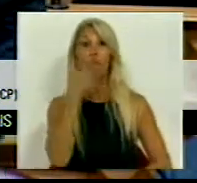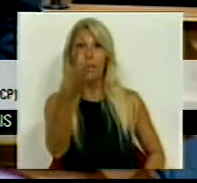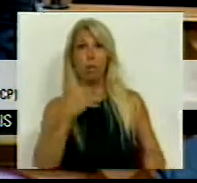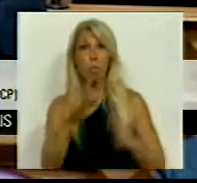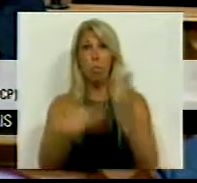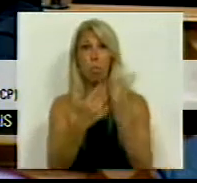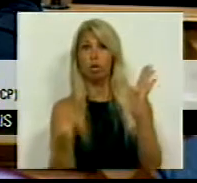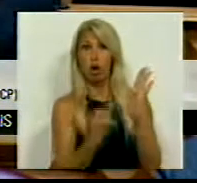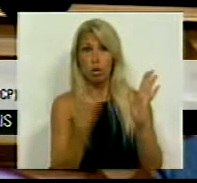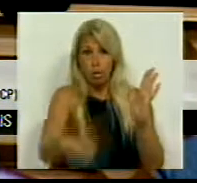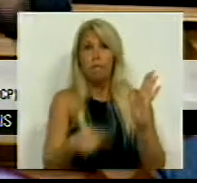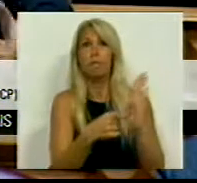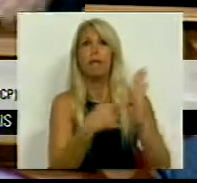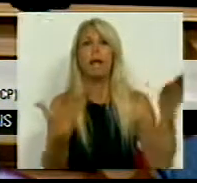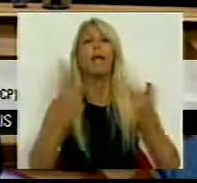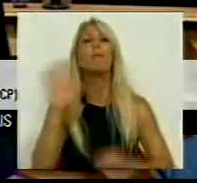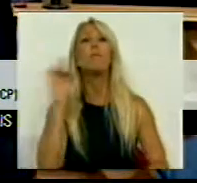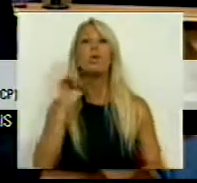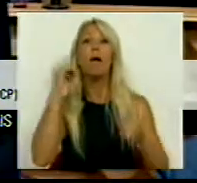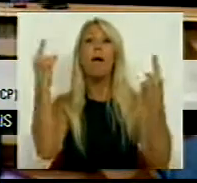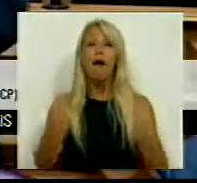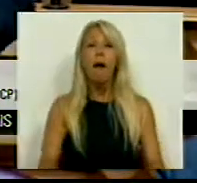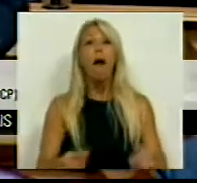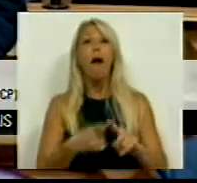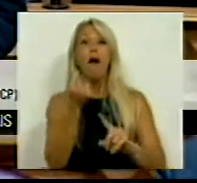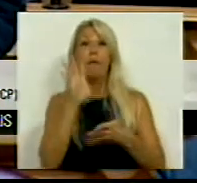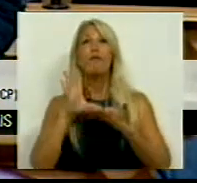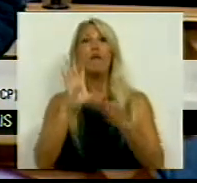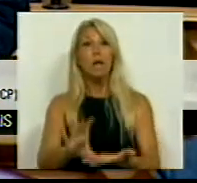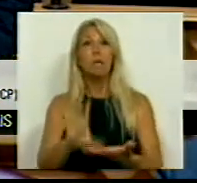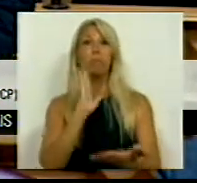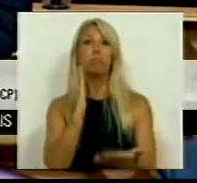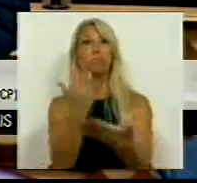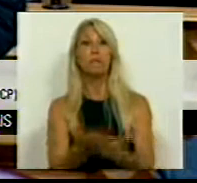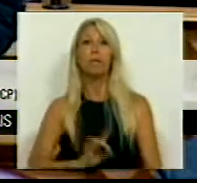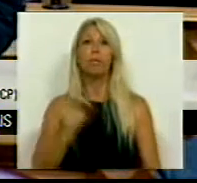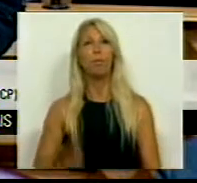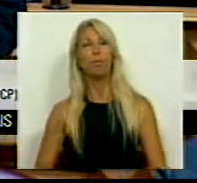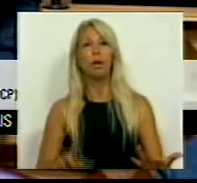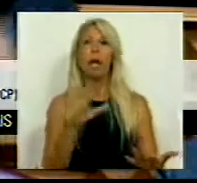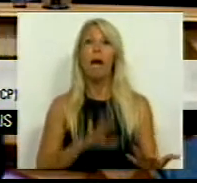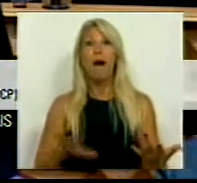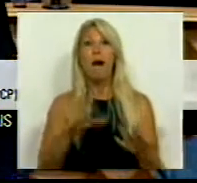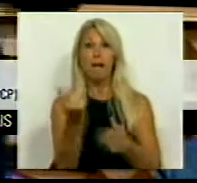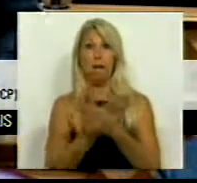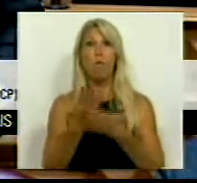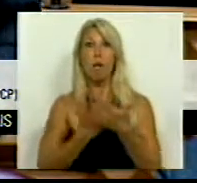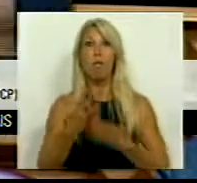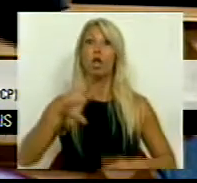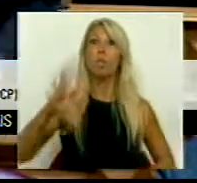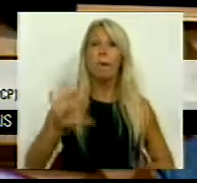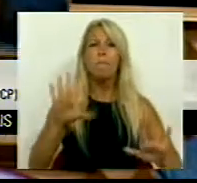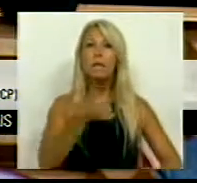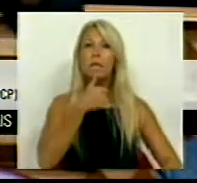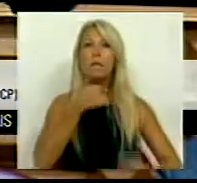proposta. É importante que haja financiamento oxigênio para respirar por parte do deciso económico do nosso país mas o que é decisivo